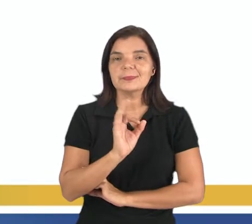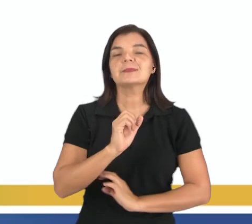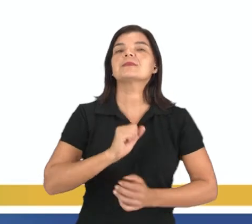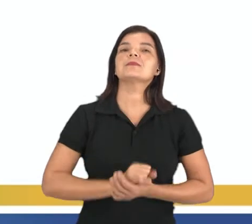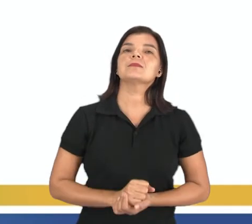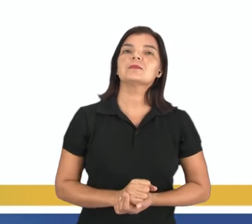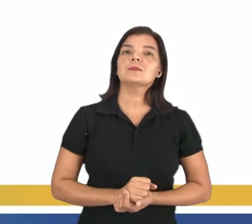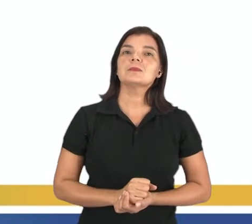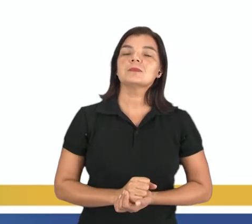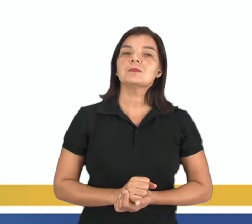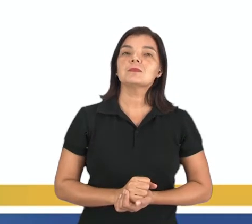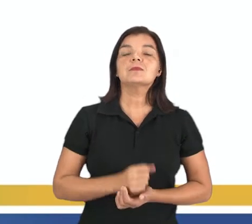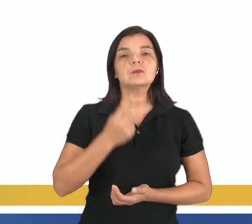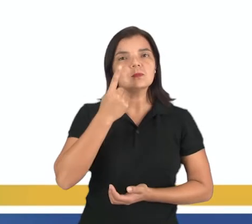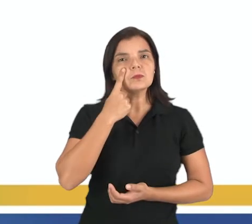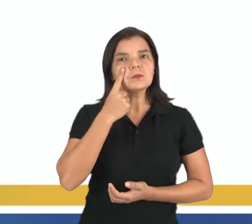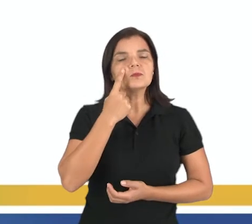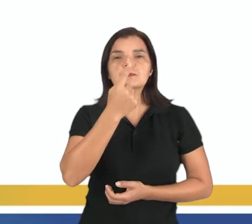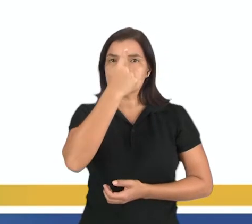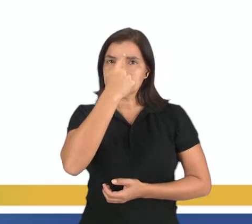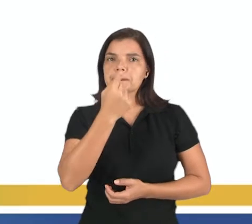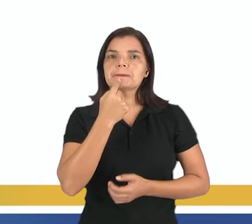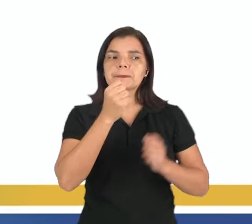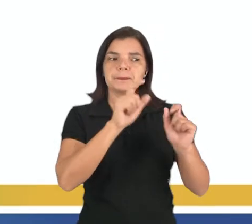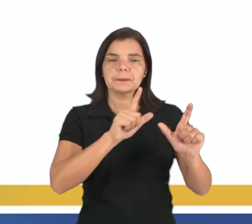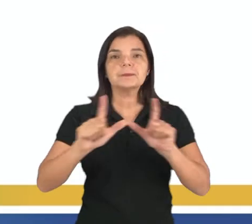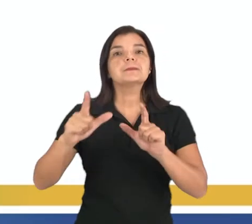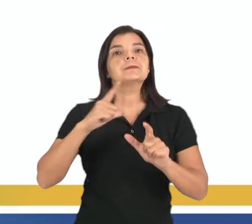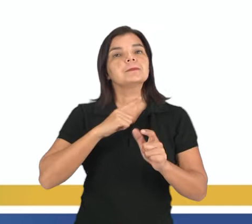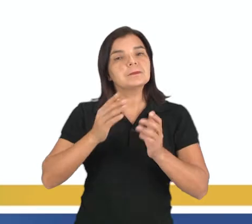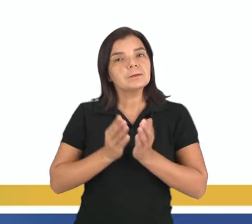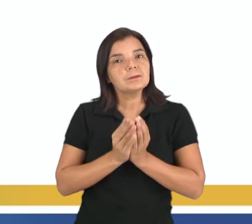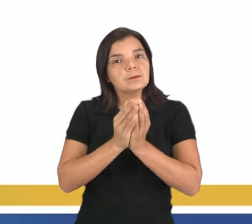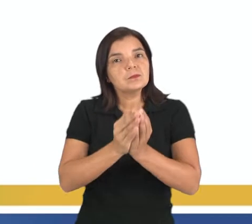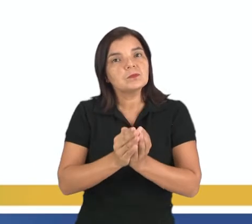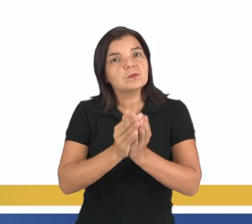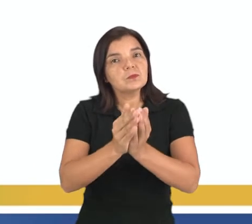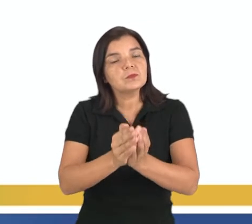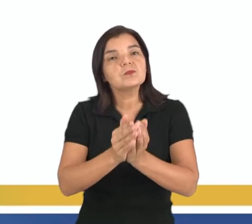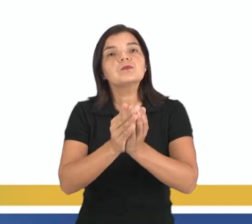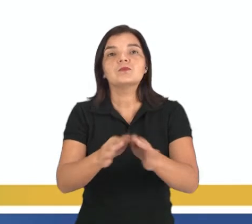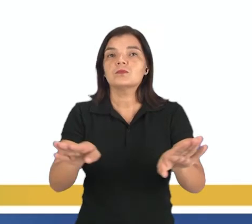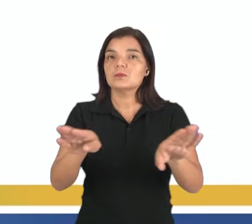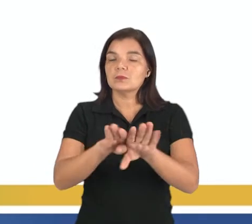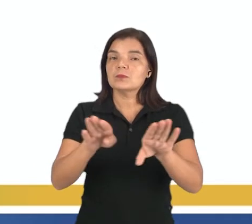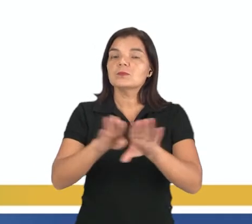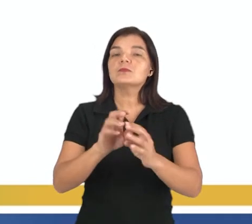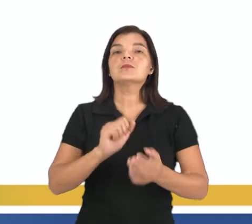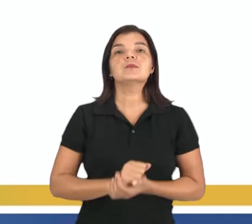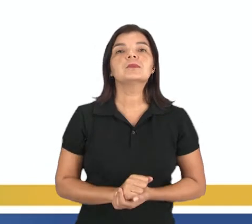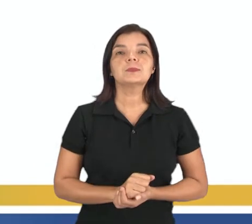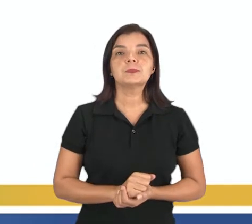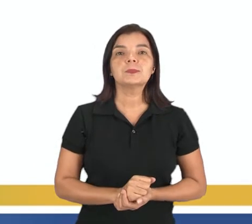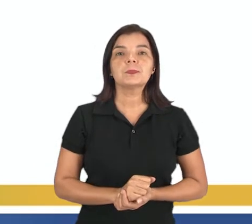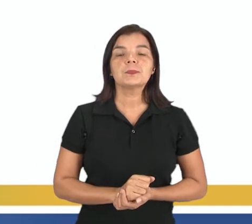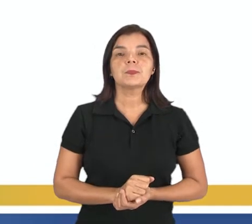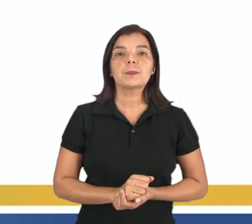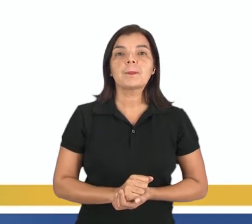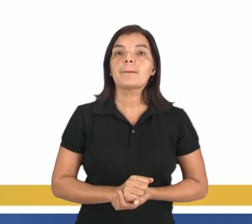conheciam. Ali na imagem, nós temos navios europeus, né? Mais especificamente,